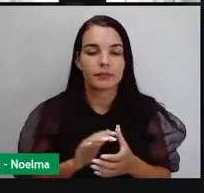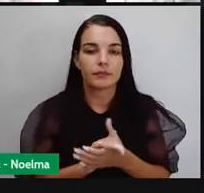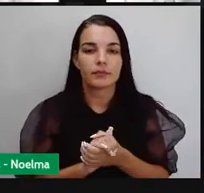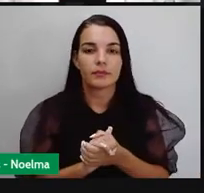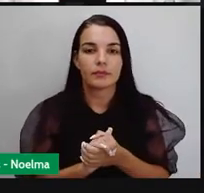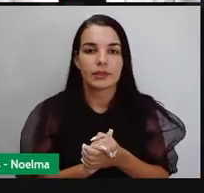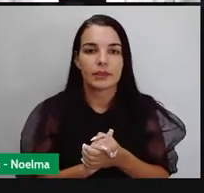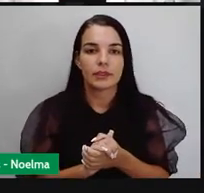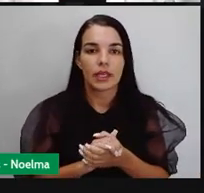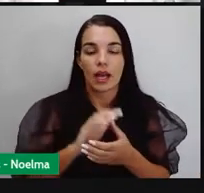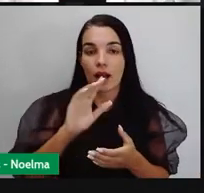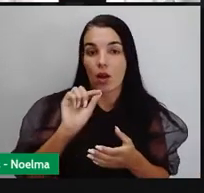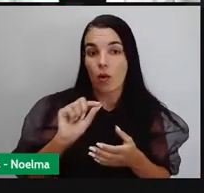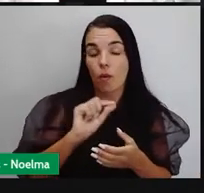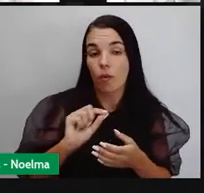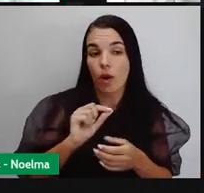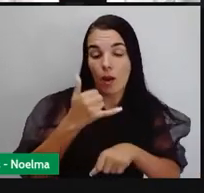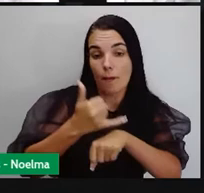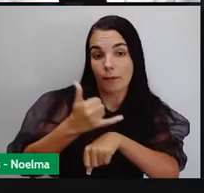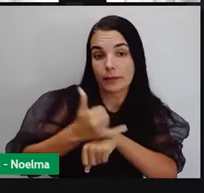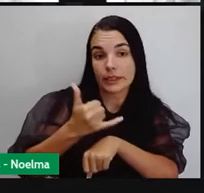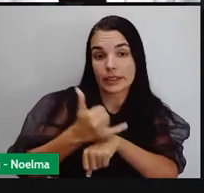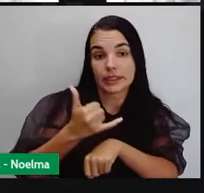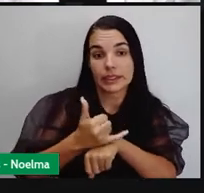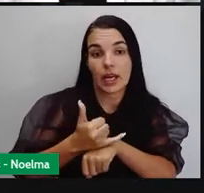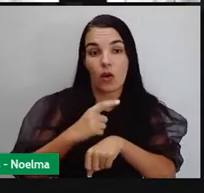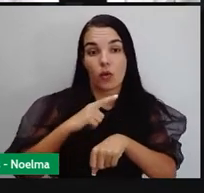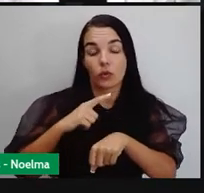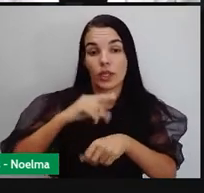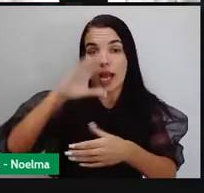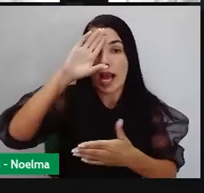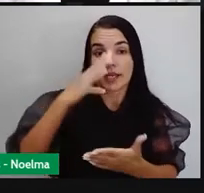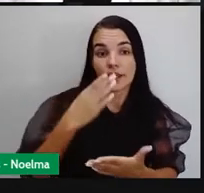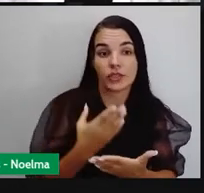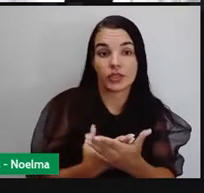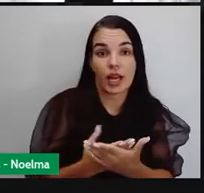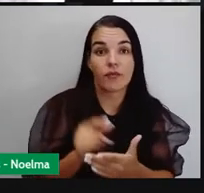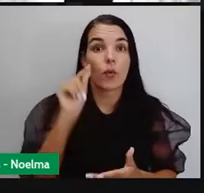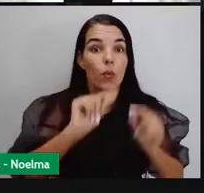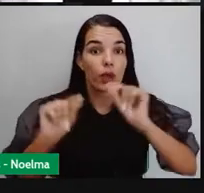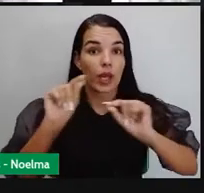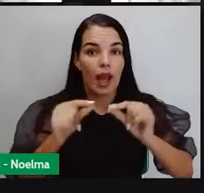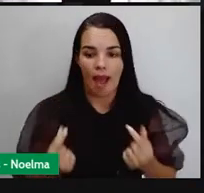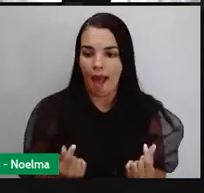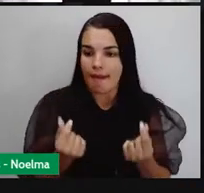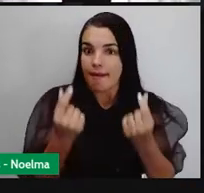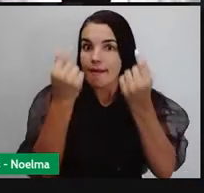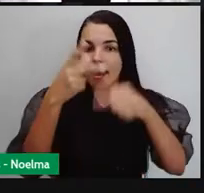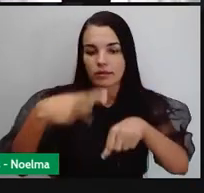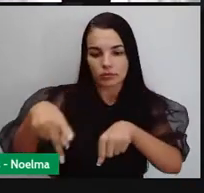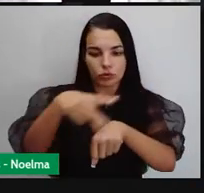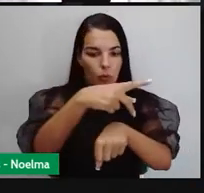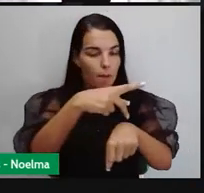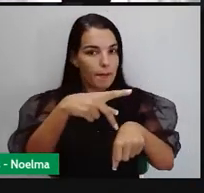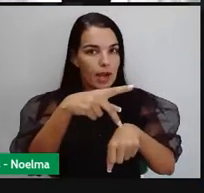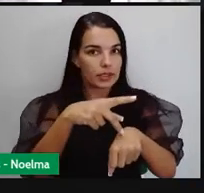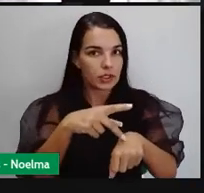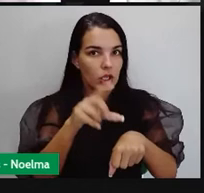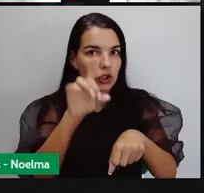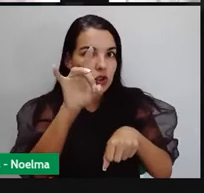crença que eles tinham que a riqueza de uma nação, ela